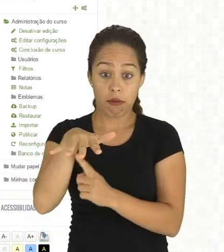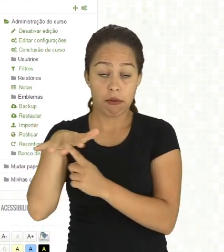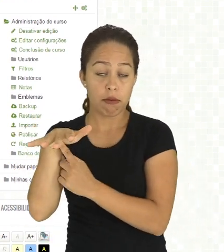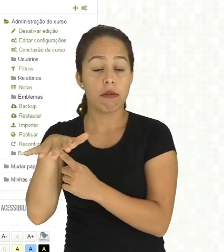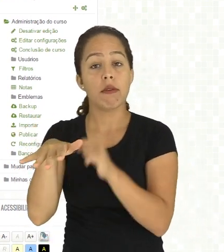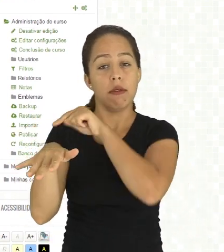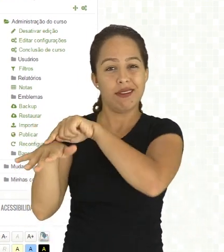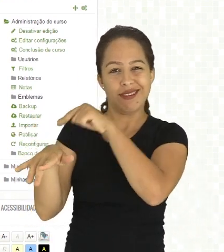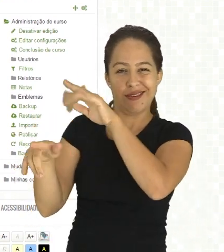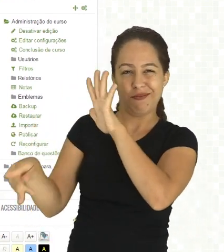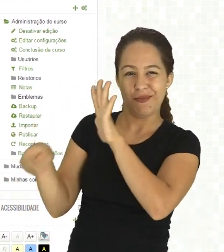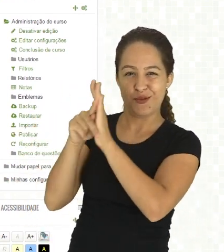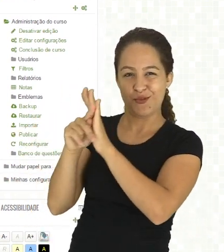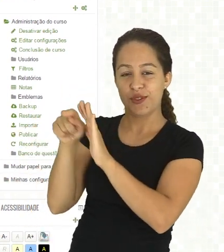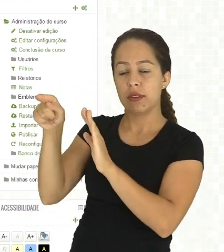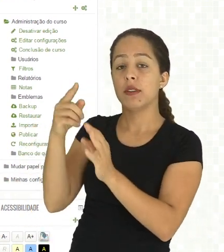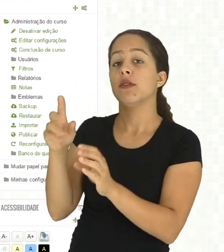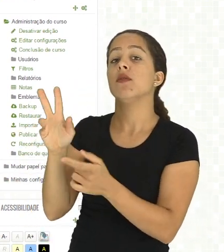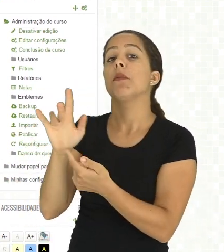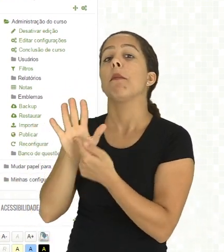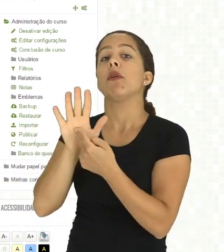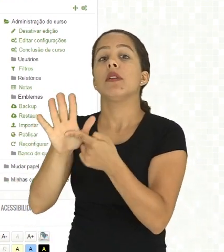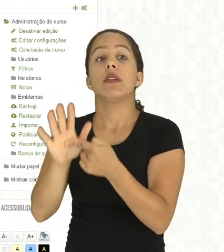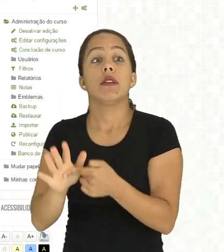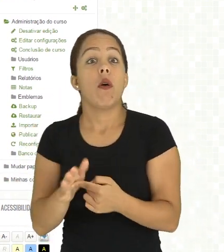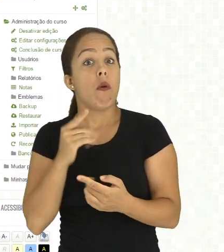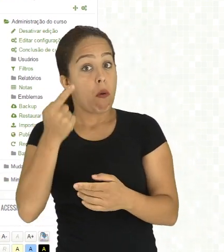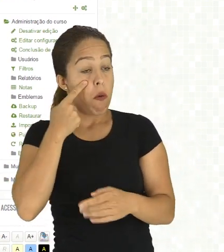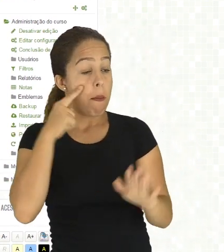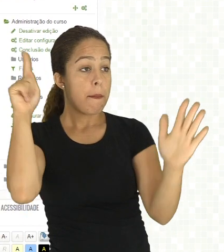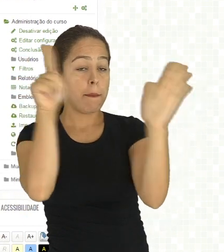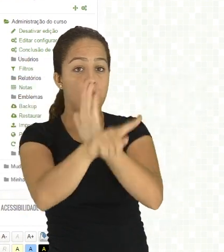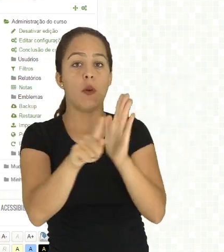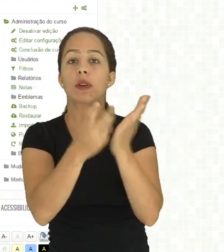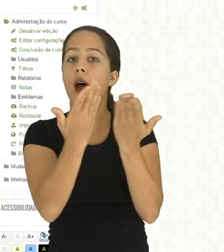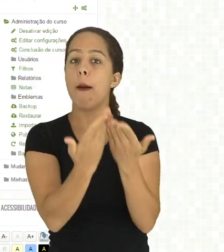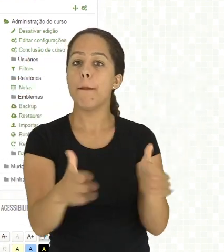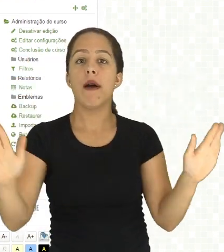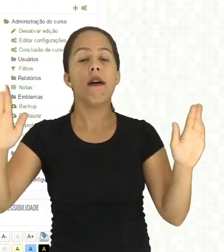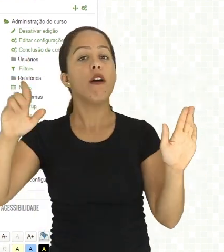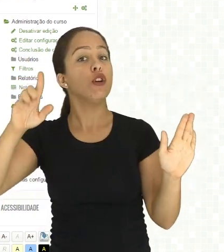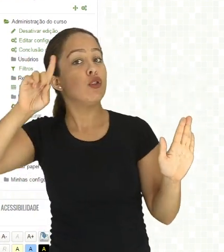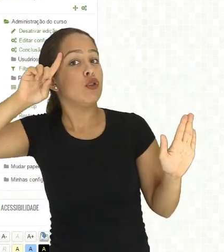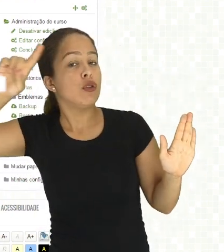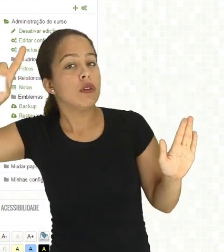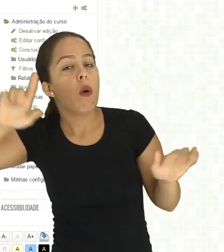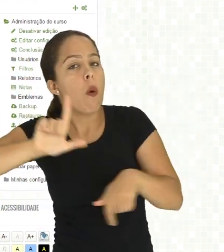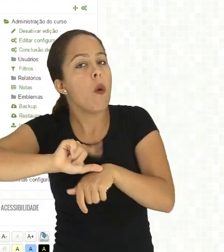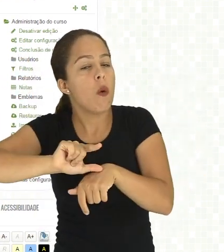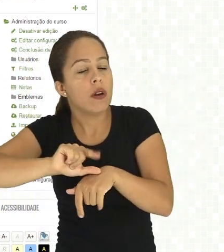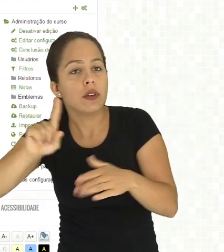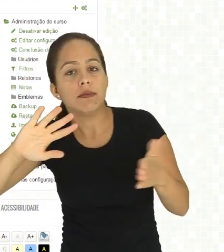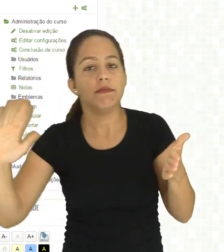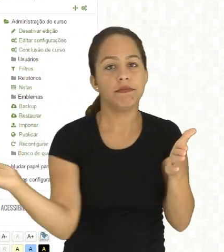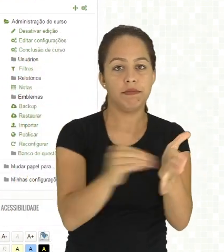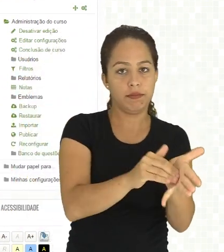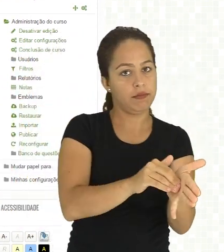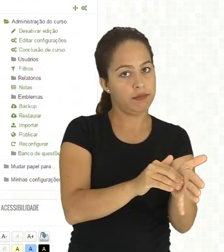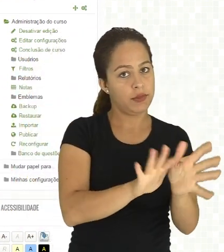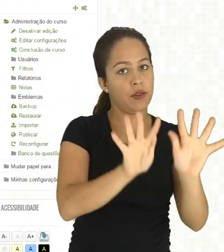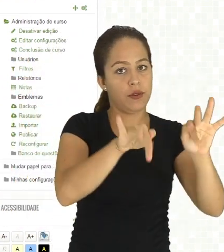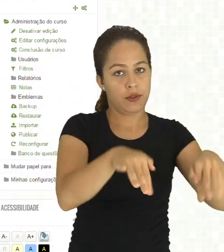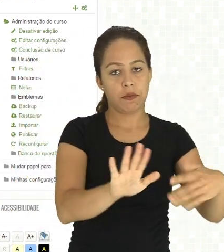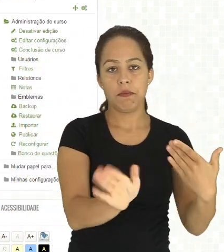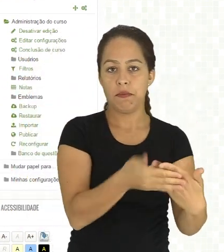Nesta área, você vai definir quando o questionário inicia e quando encerra. Para isso, você clica aqui no habilitar